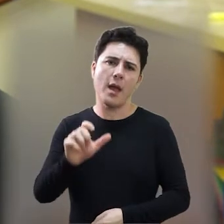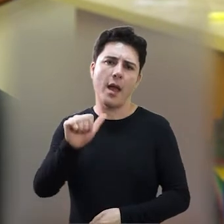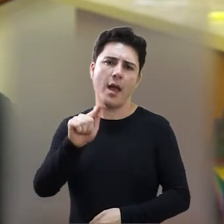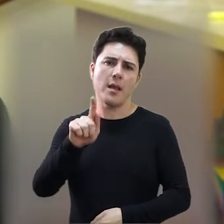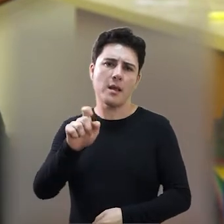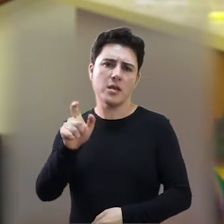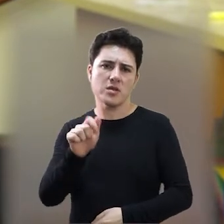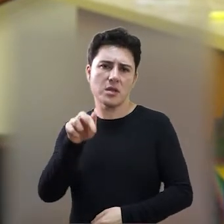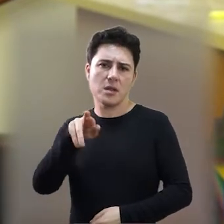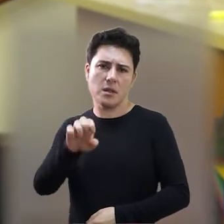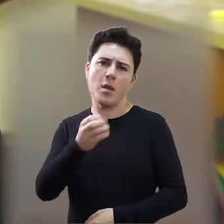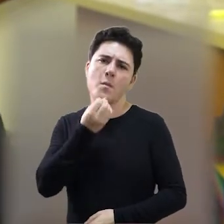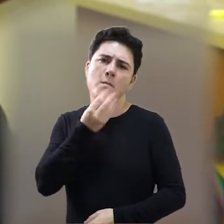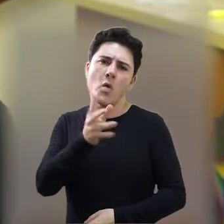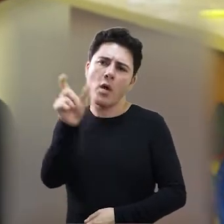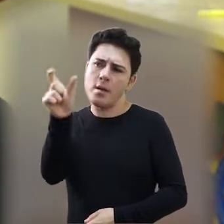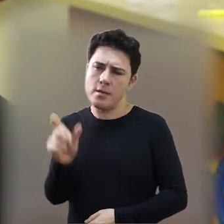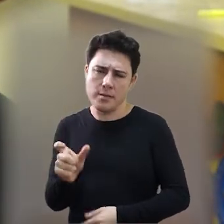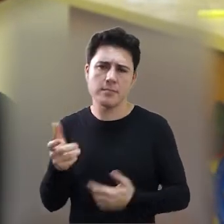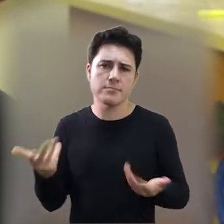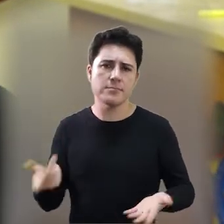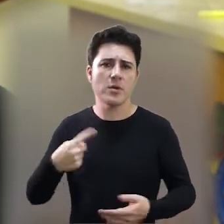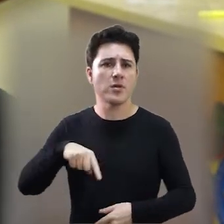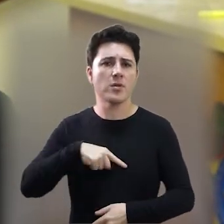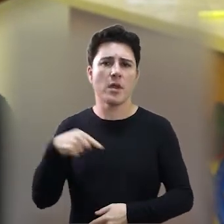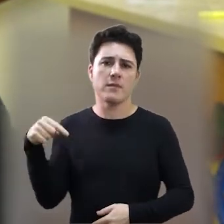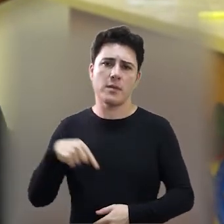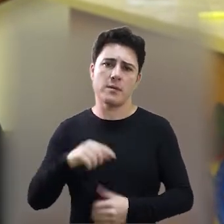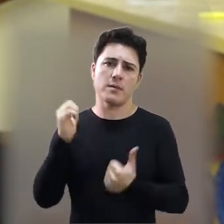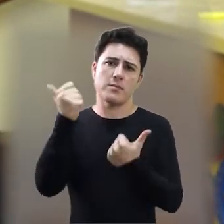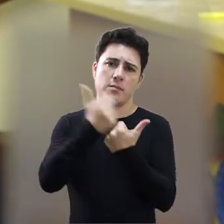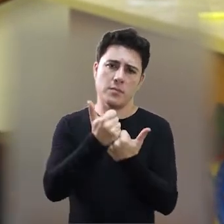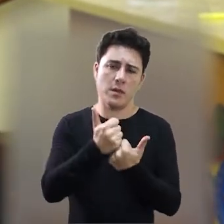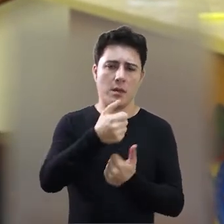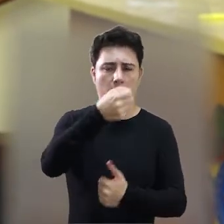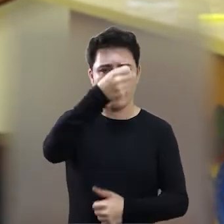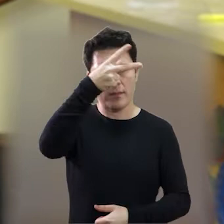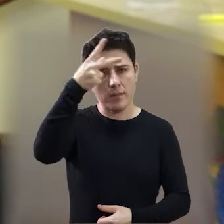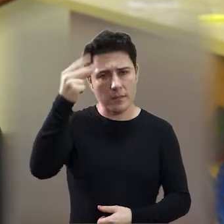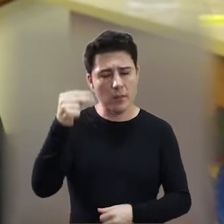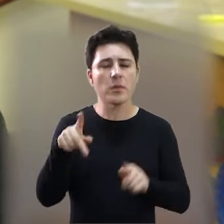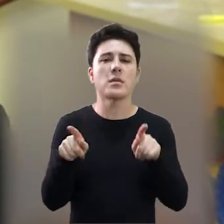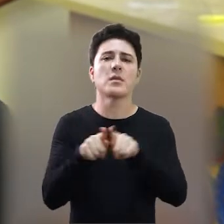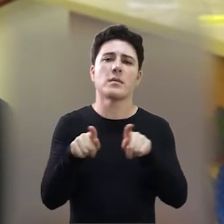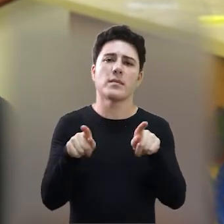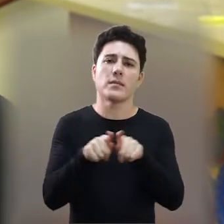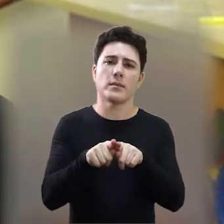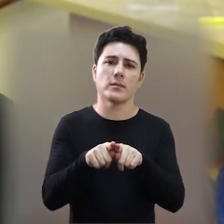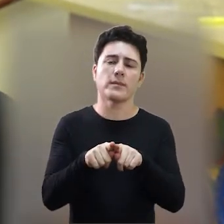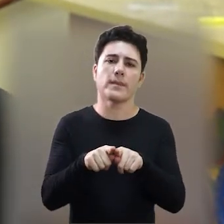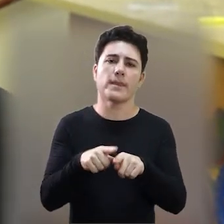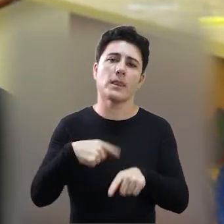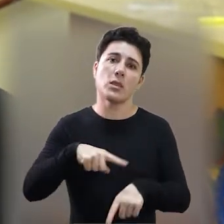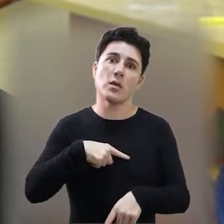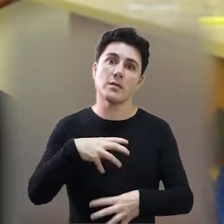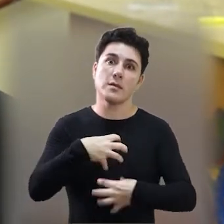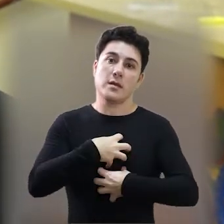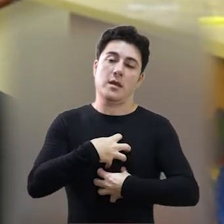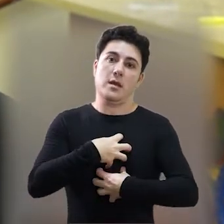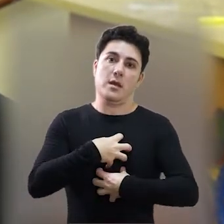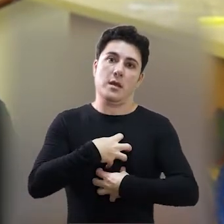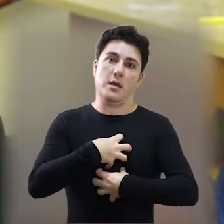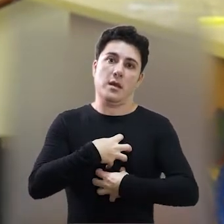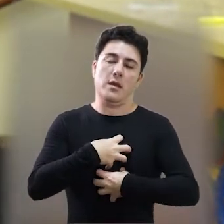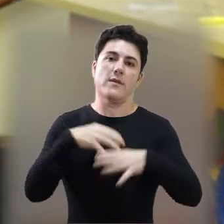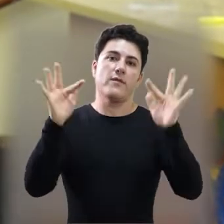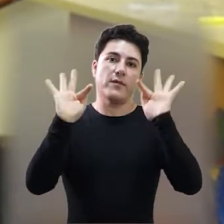vista que o Alexandre Minguim é uma ótima pessoa. Então nós estamos aqui representando a presidência, os demais vereadores, e a honraria que